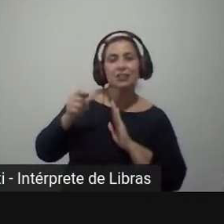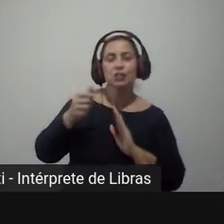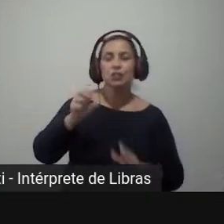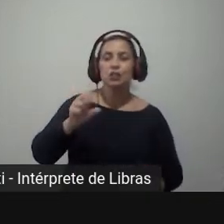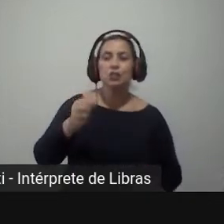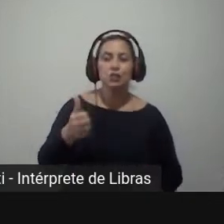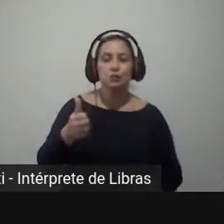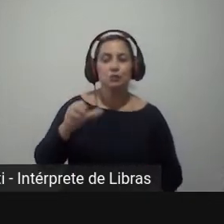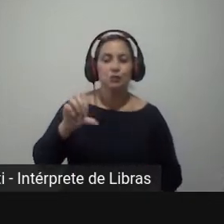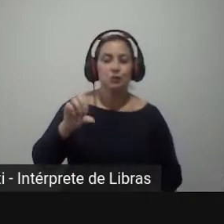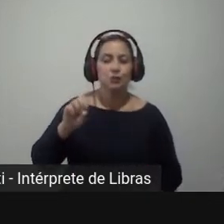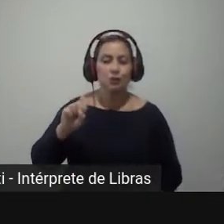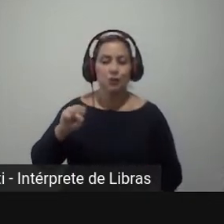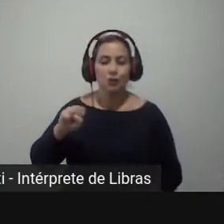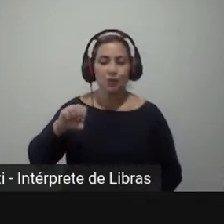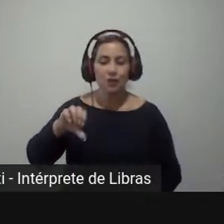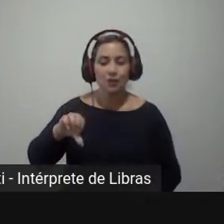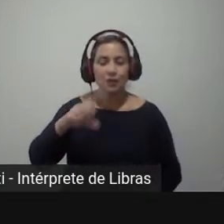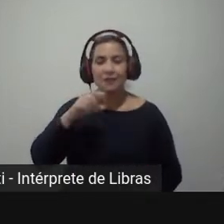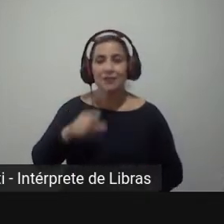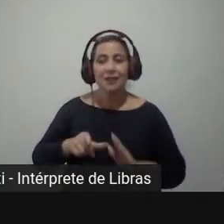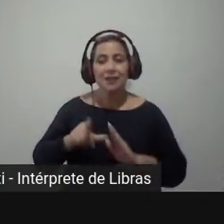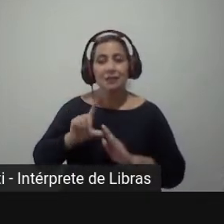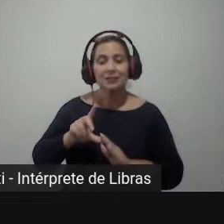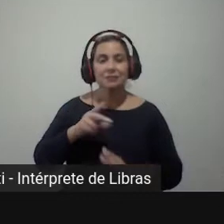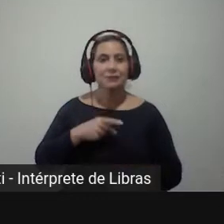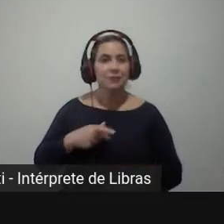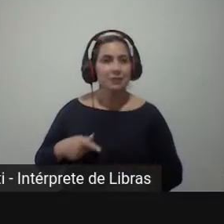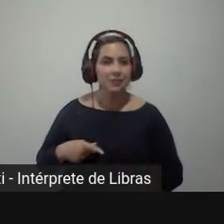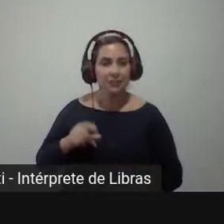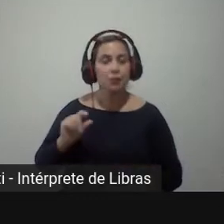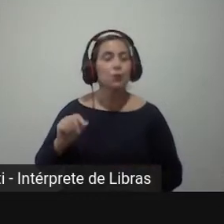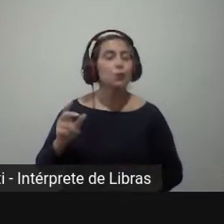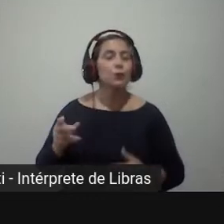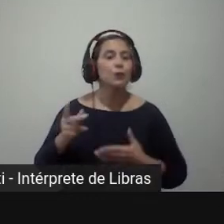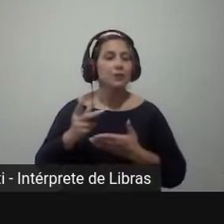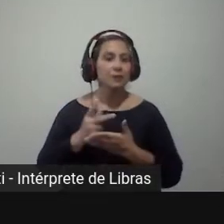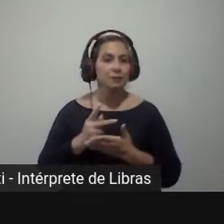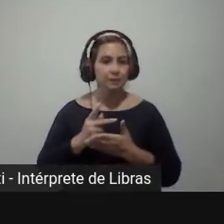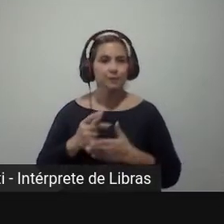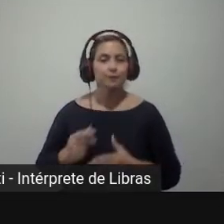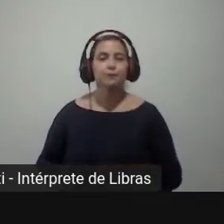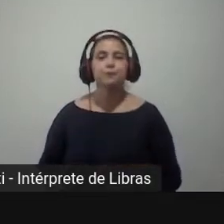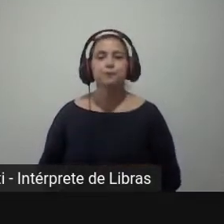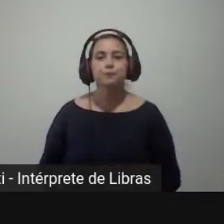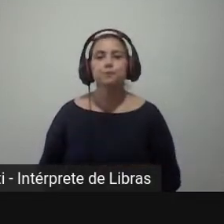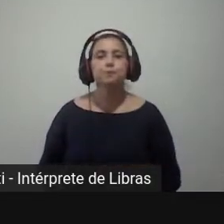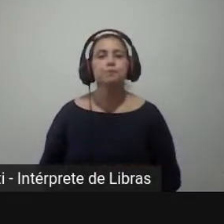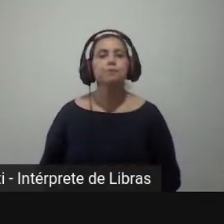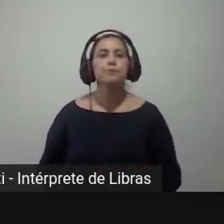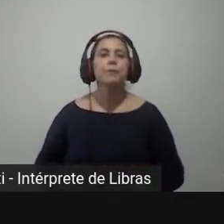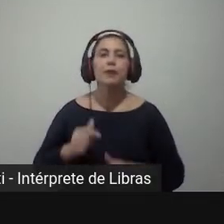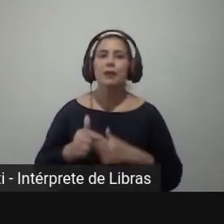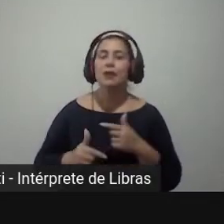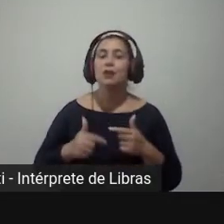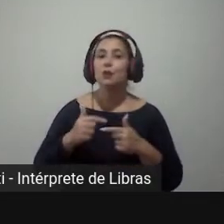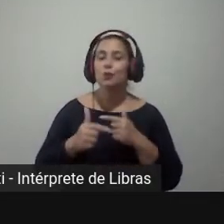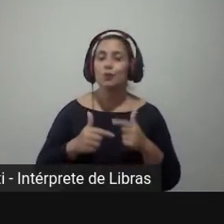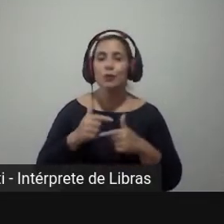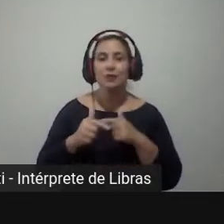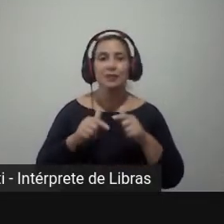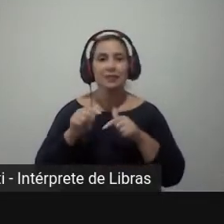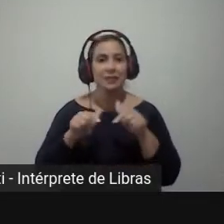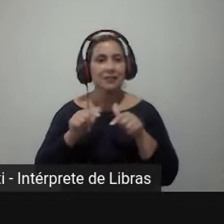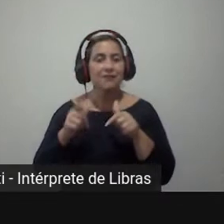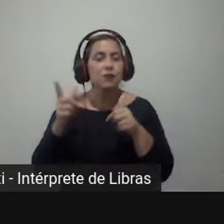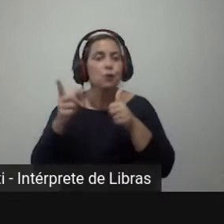resultado da eleição para presidente. Esse trabalho, ele foi paradigmático porque foi